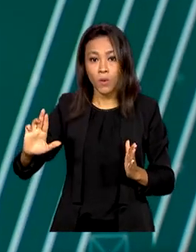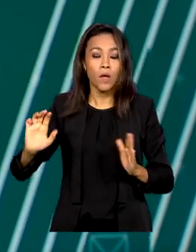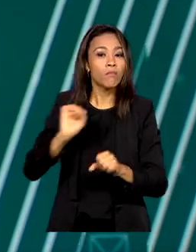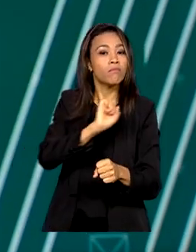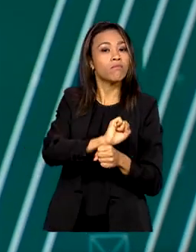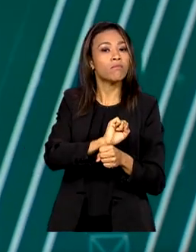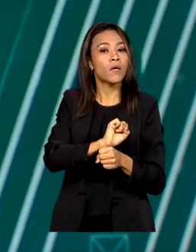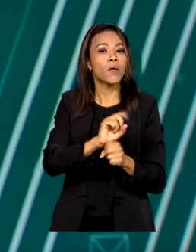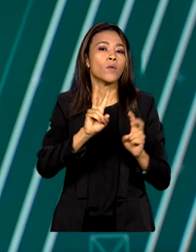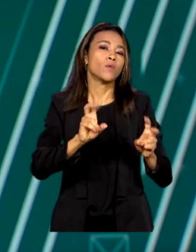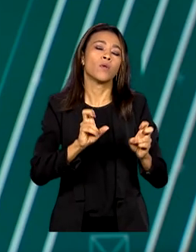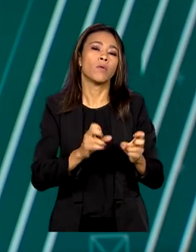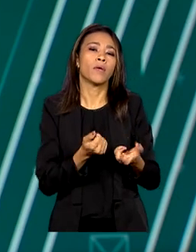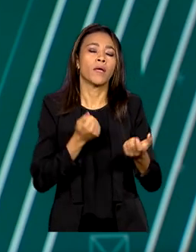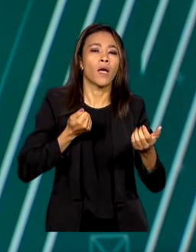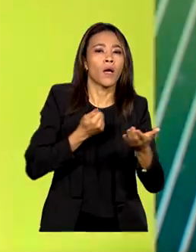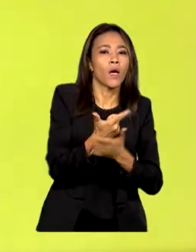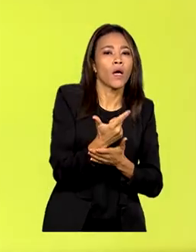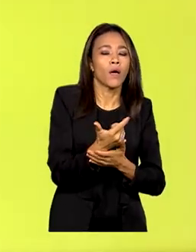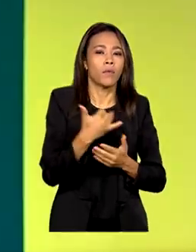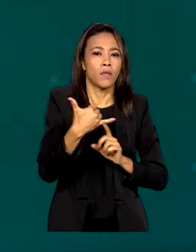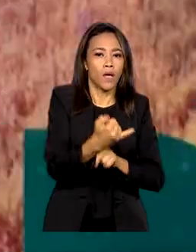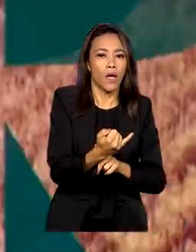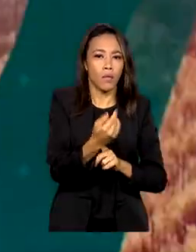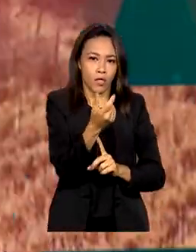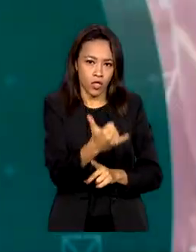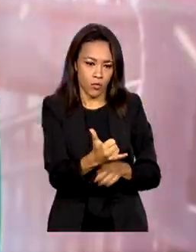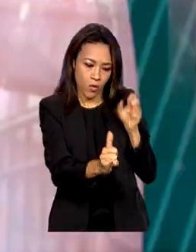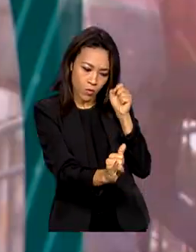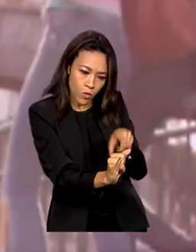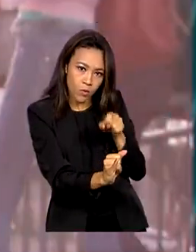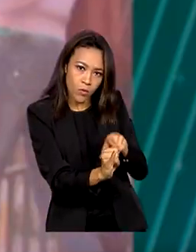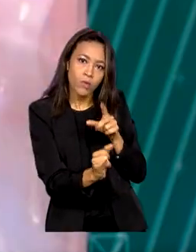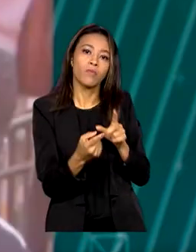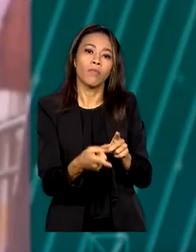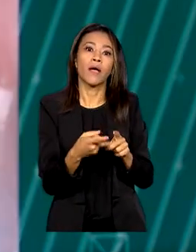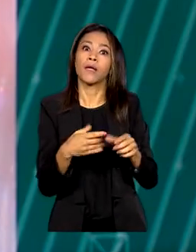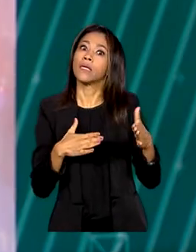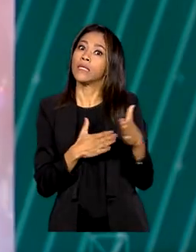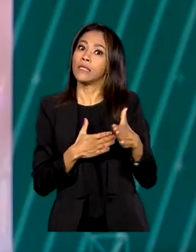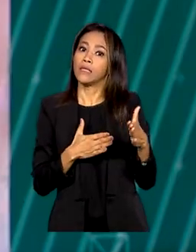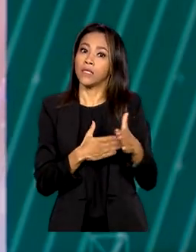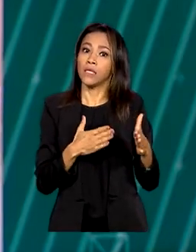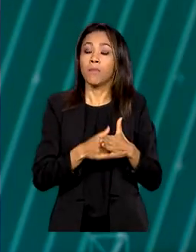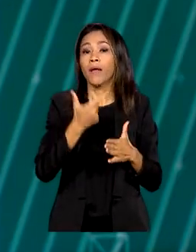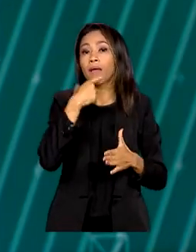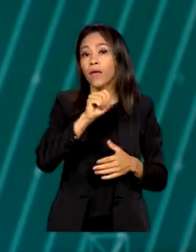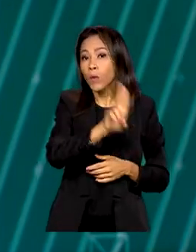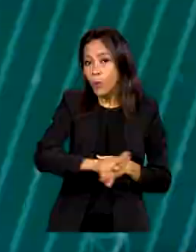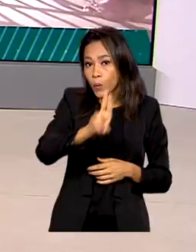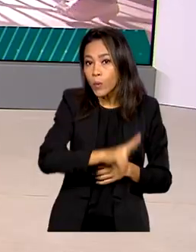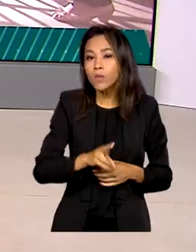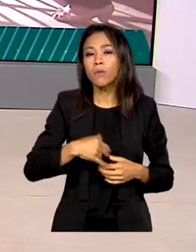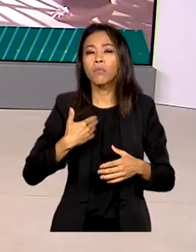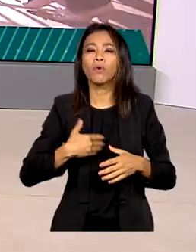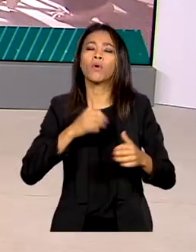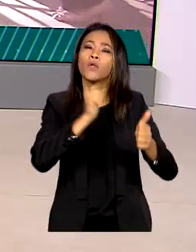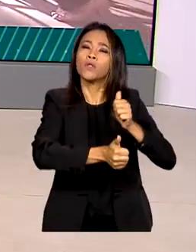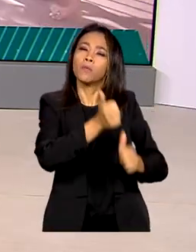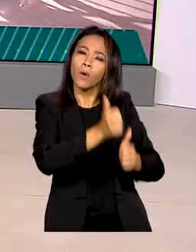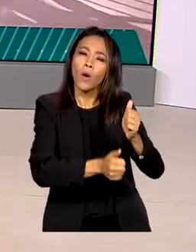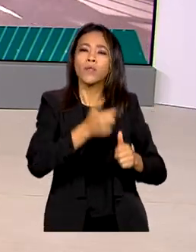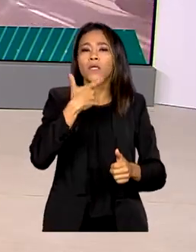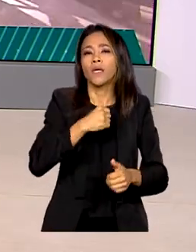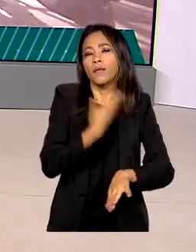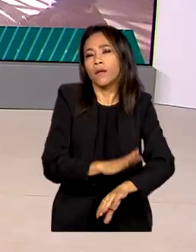aquisição e transferência de armas e de munições de uso restrito por caçadores, colecionadores e atiradores. O decreto